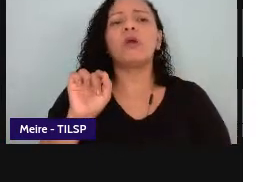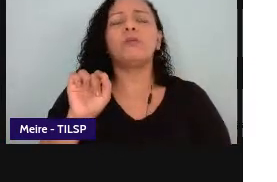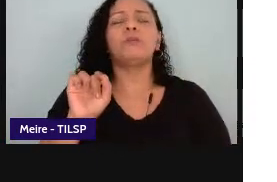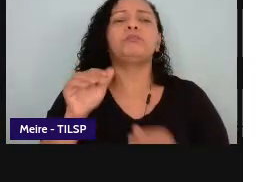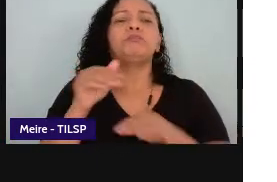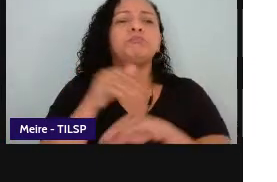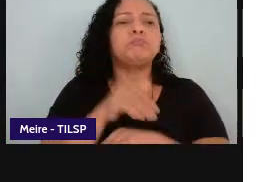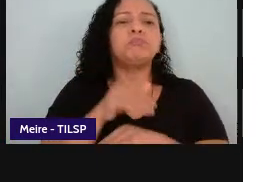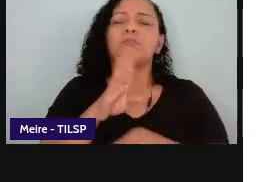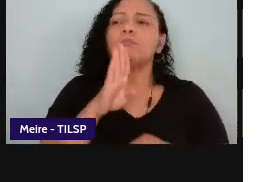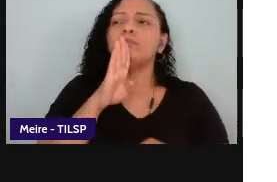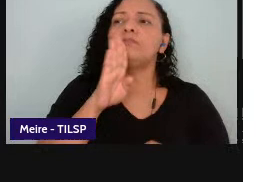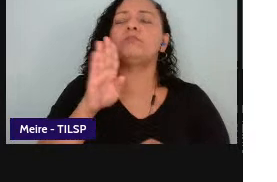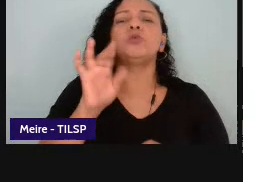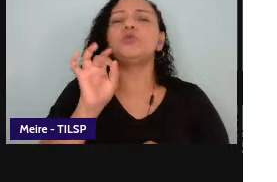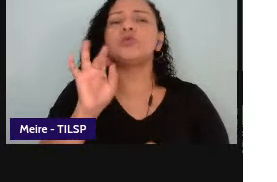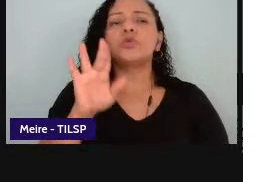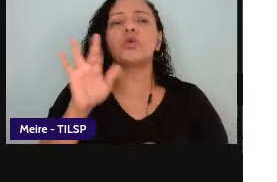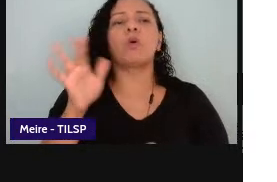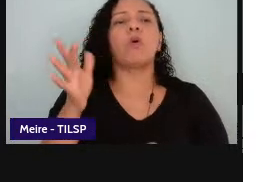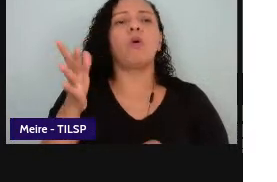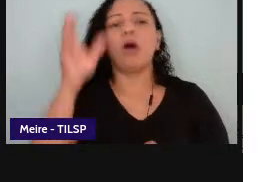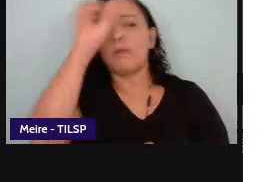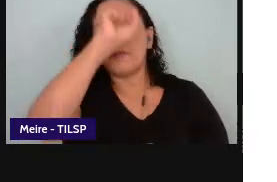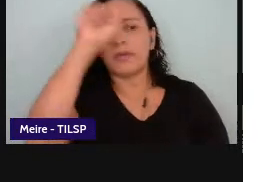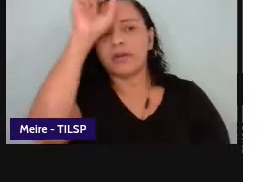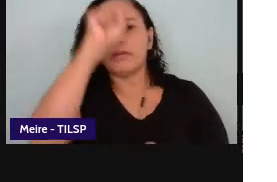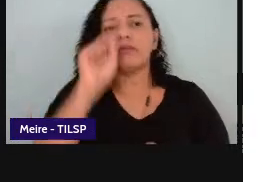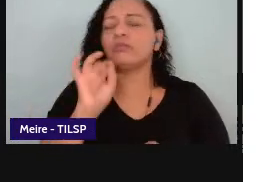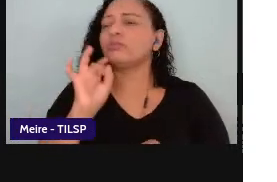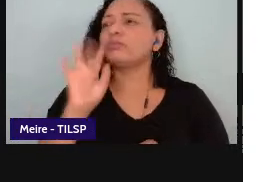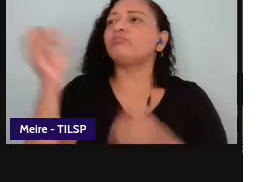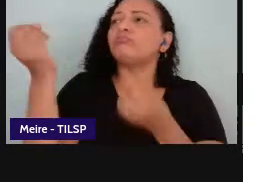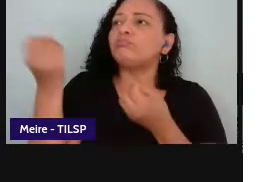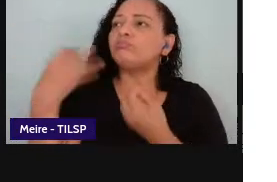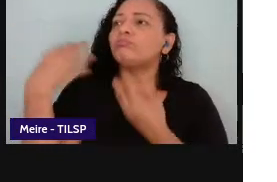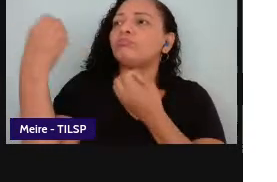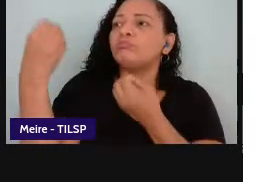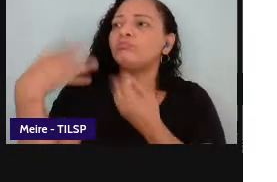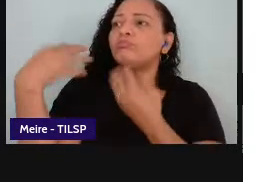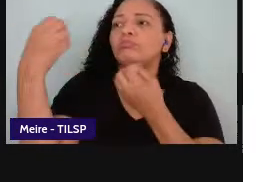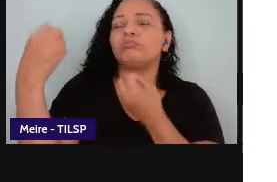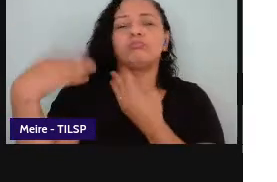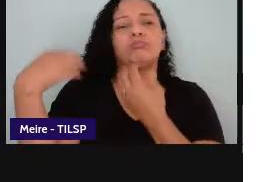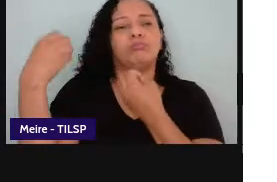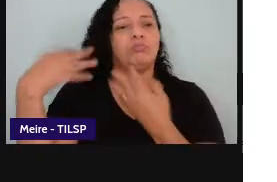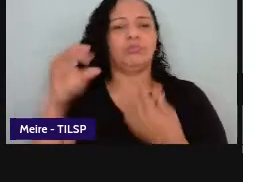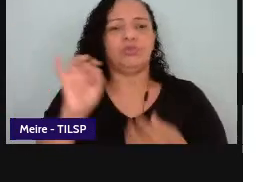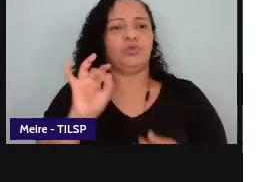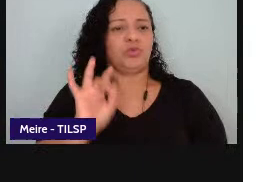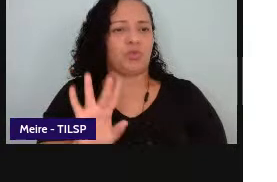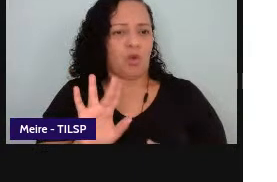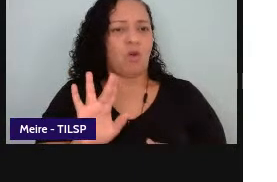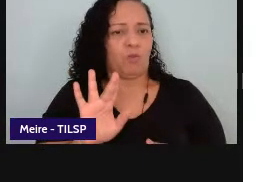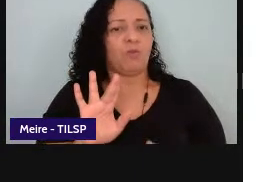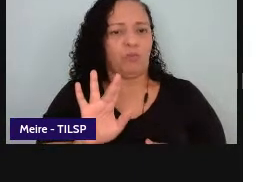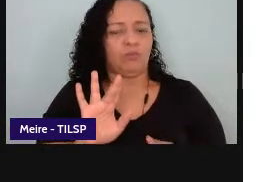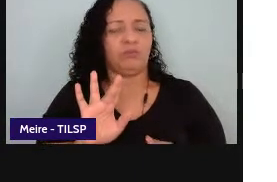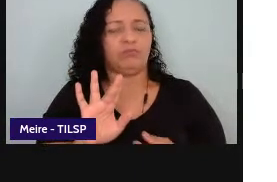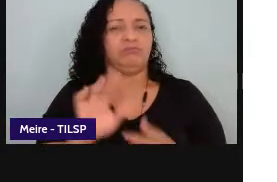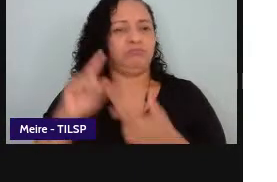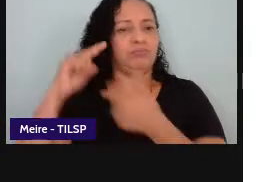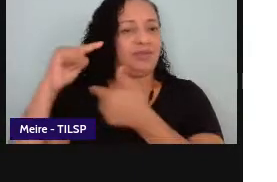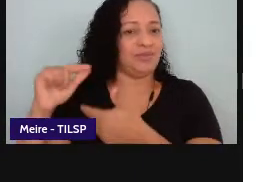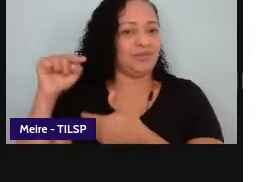aquele que recebe as informações aquele que vai tendo domínio e vai fazendo alguma